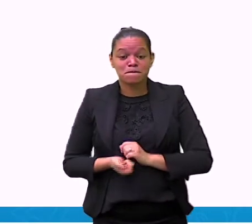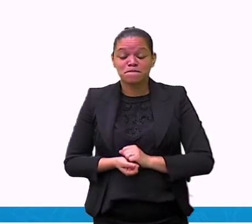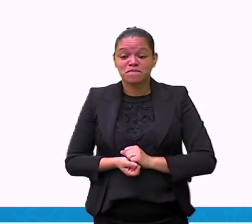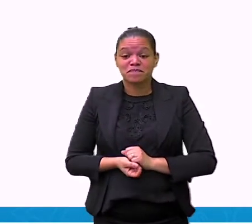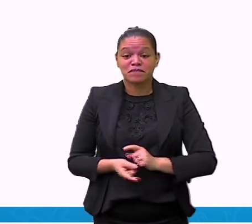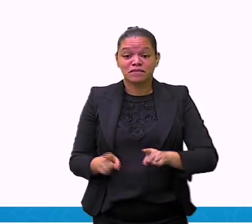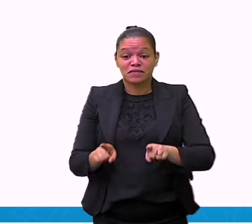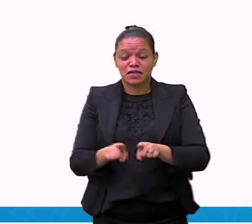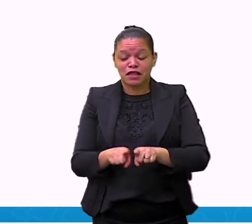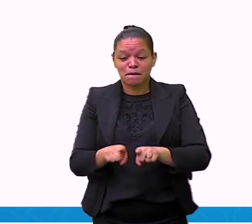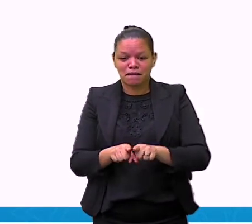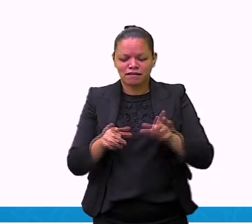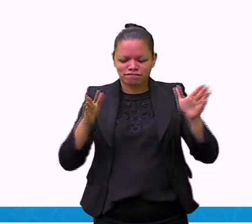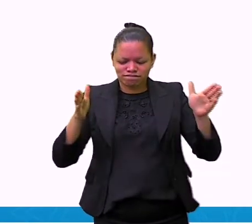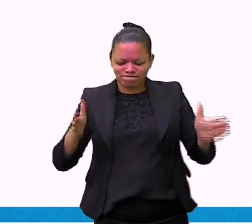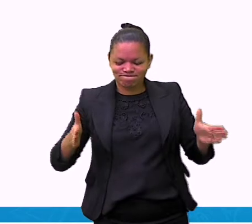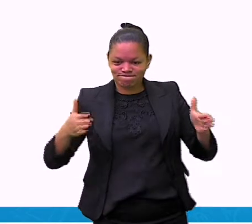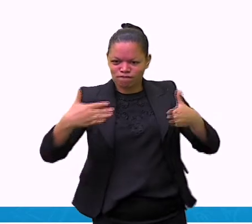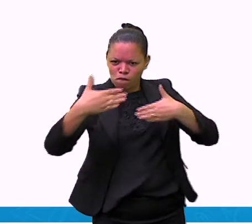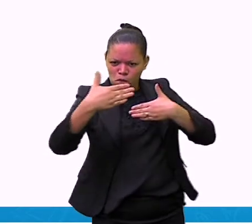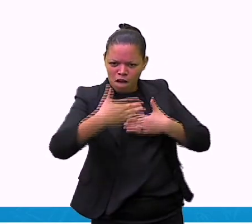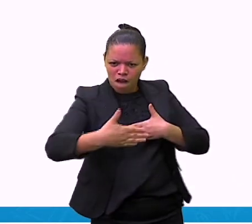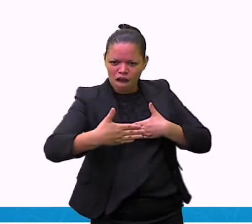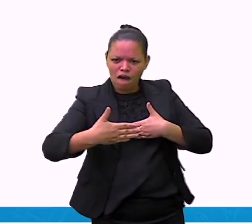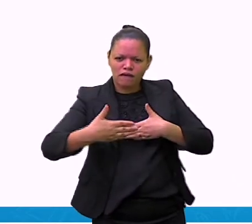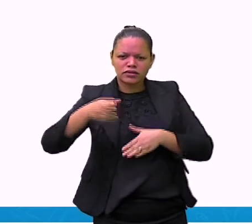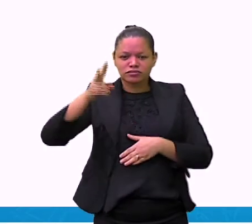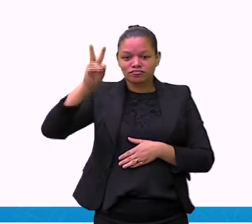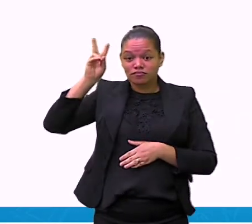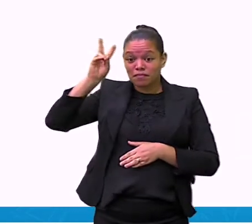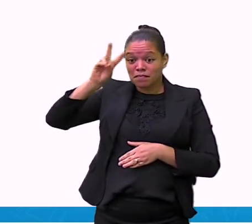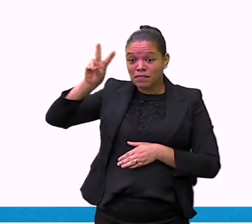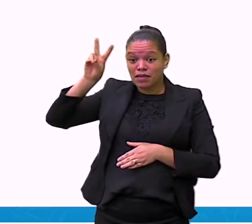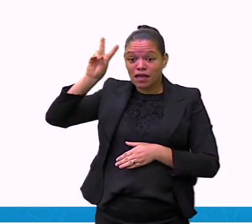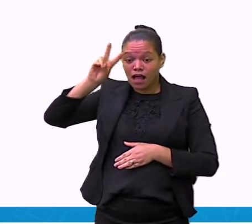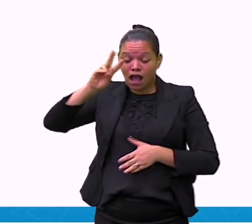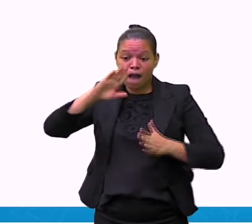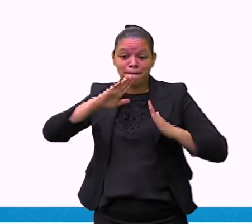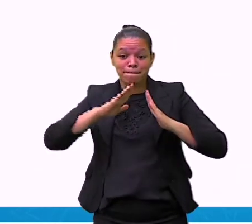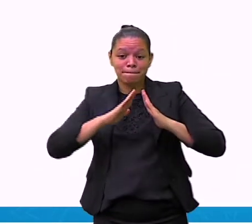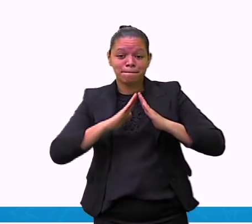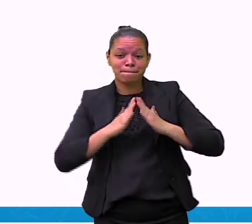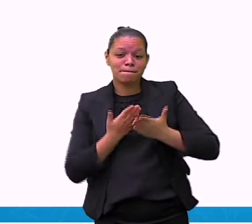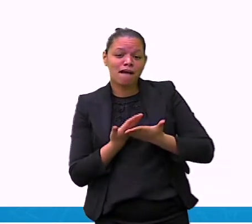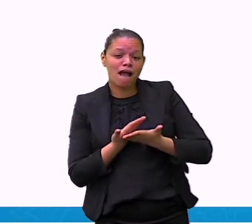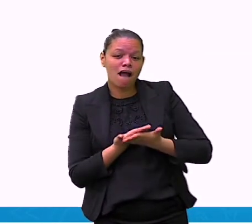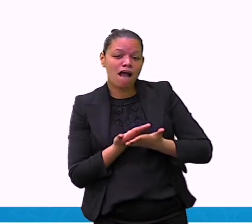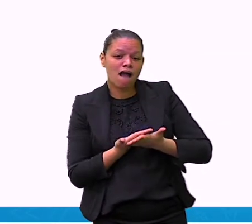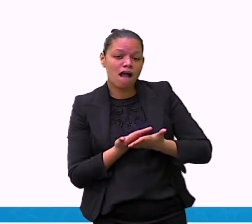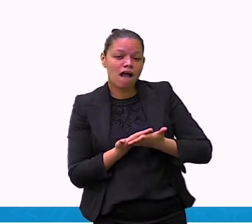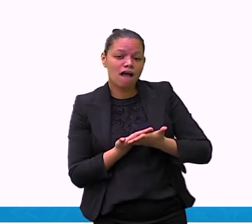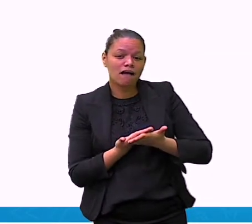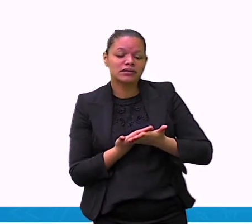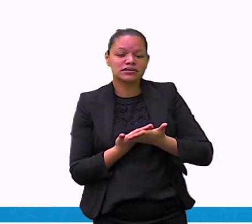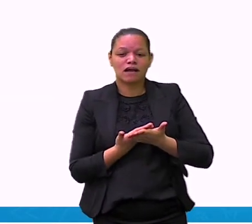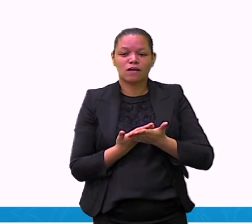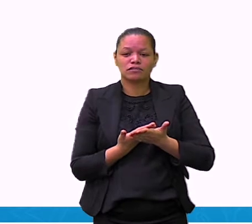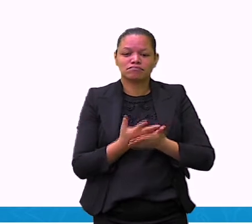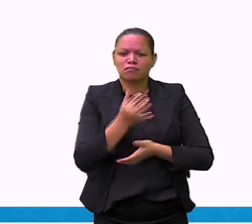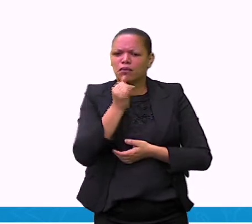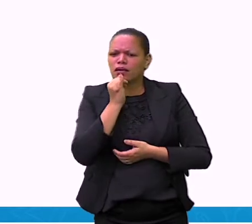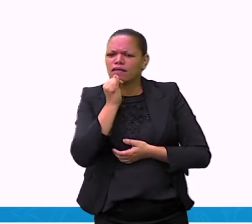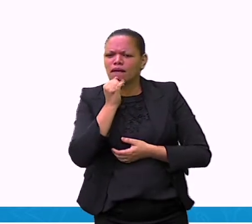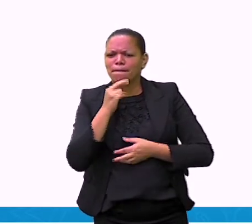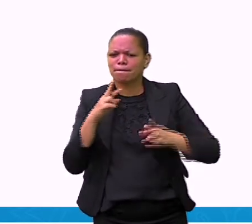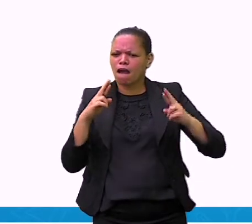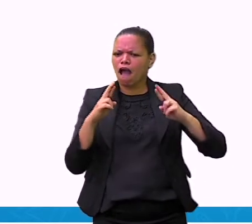caixa de desafio, nós relembramos as aulas anteriores, tais como as rimas, lembra?